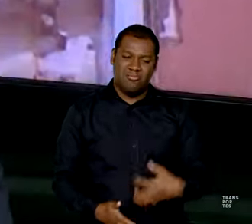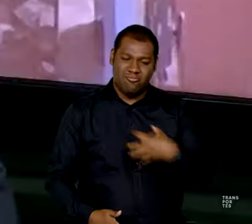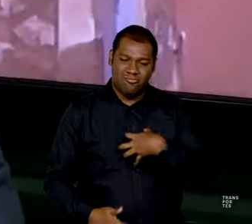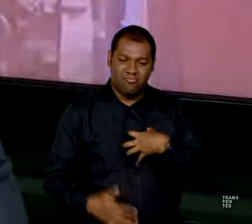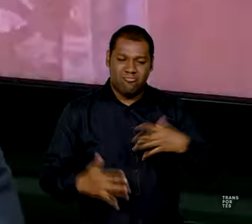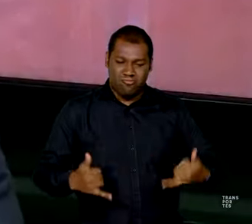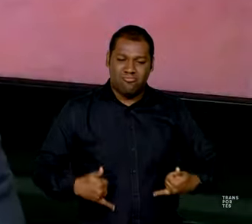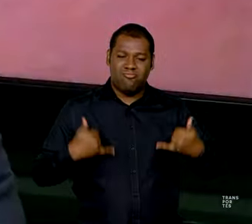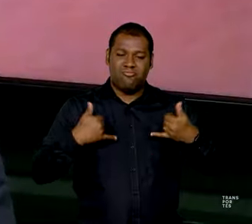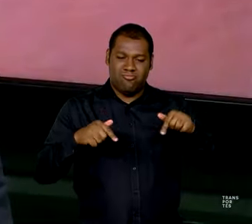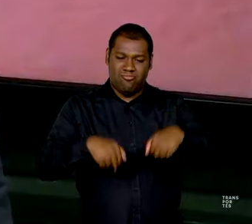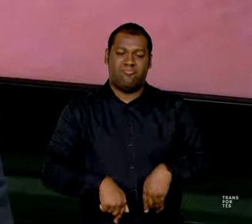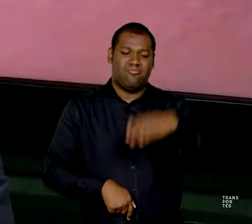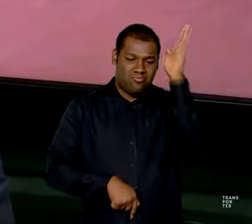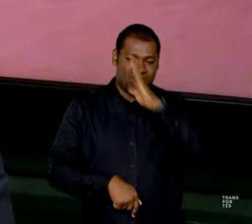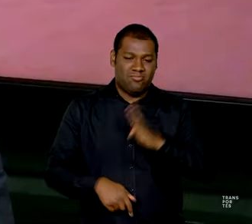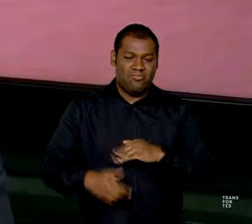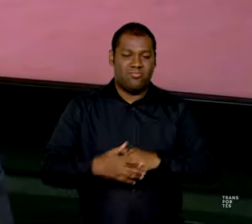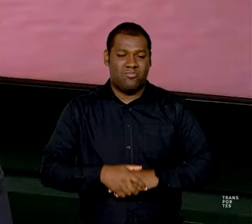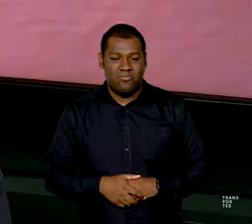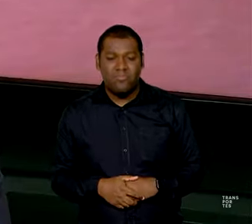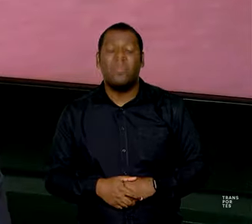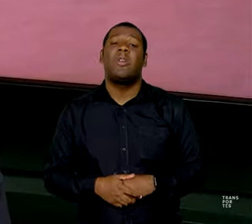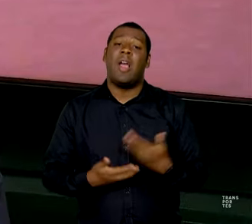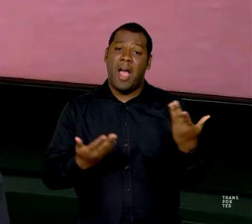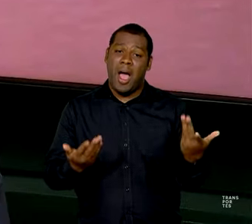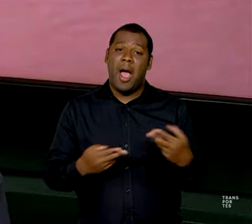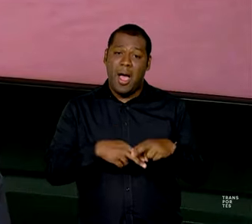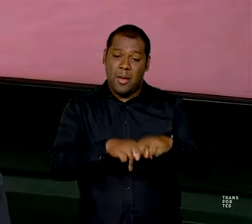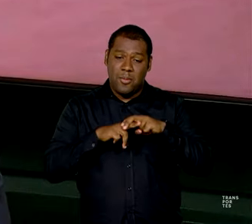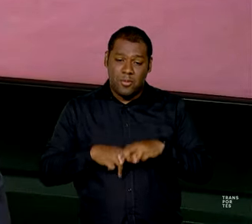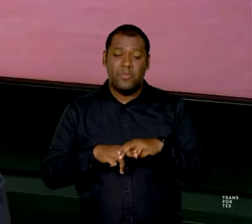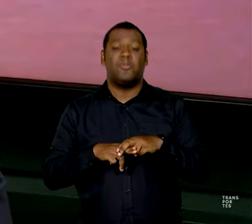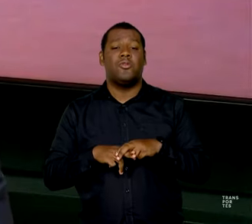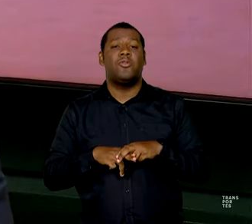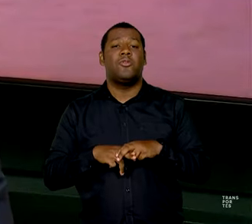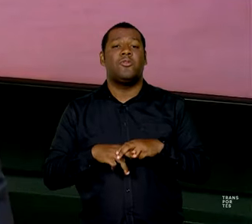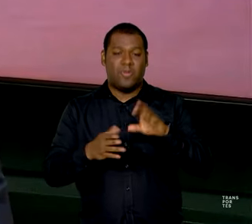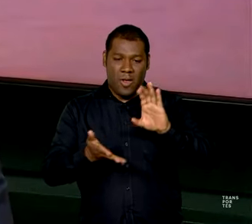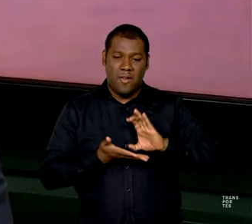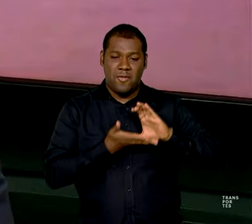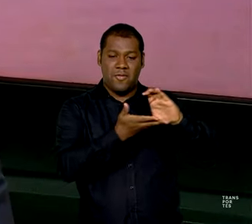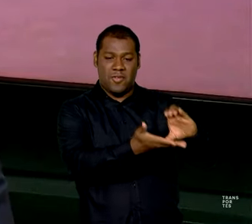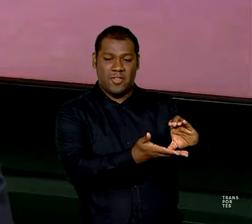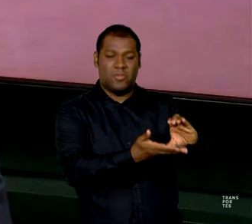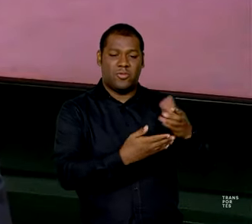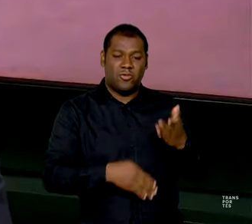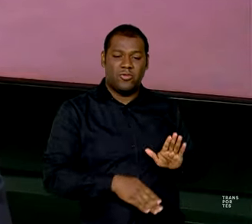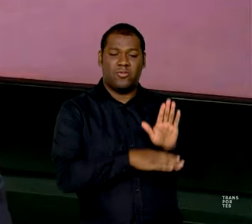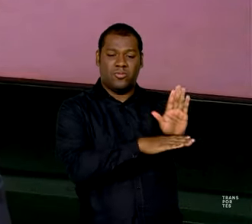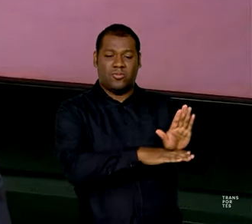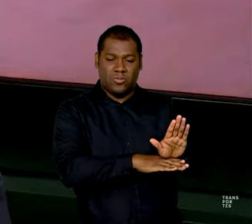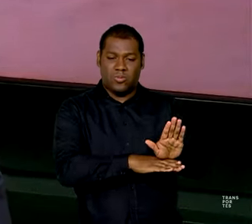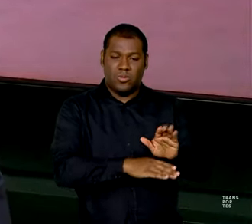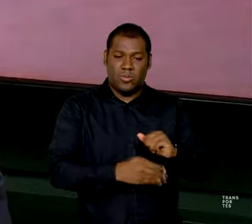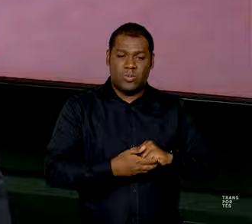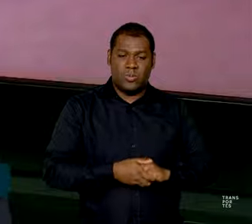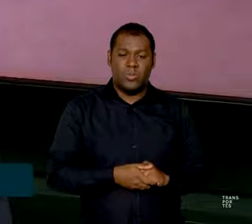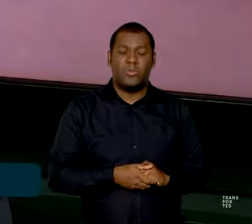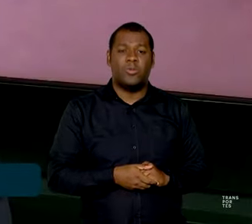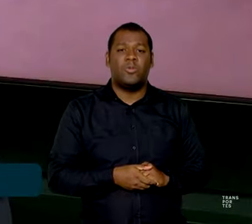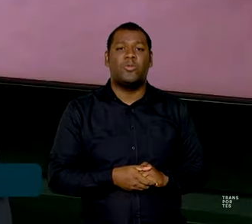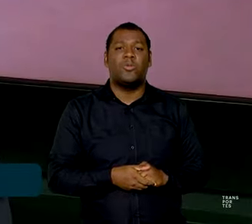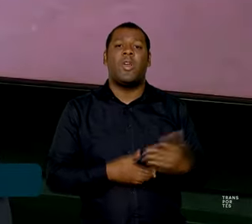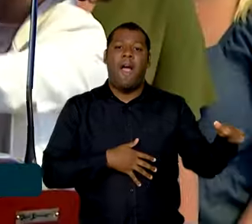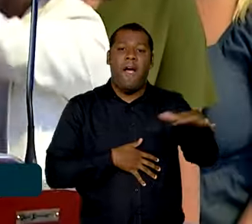grande para o Brasil. E esses investimentos que fazemos, eles ajudam bastante o